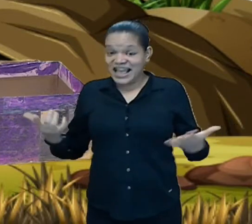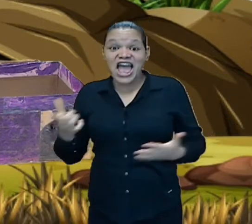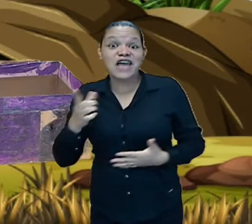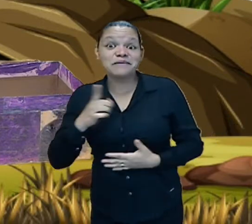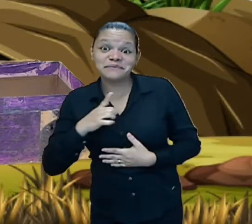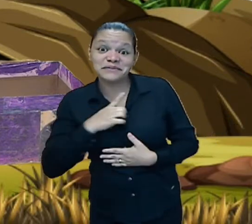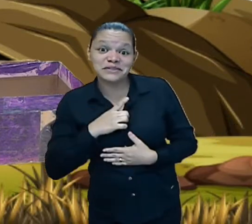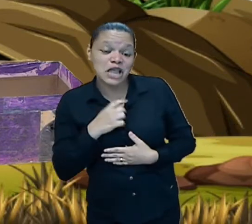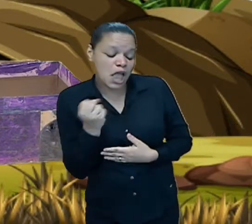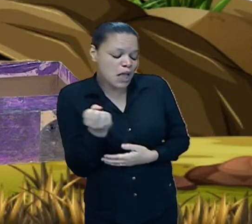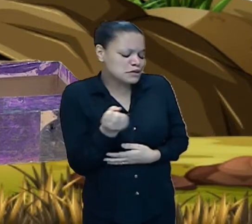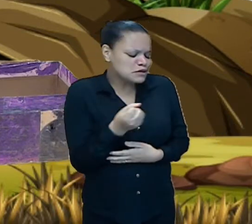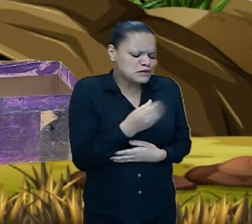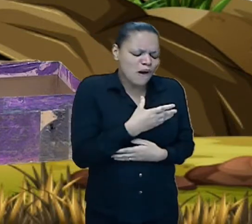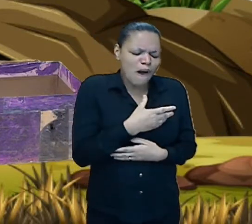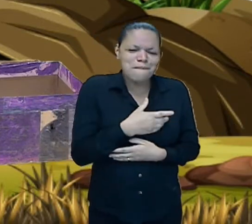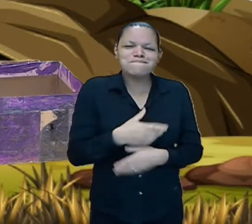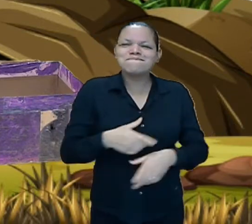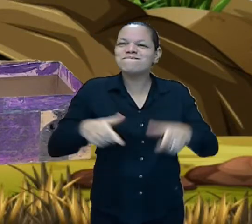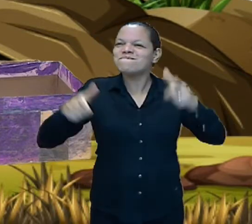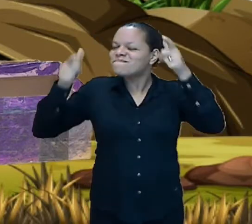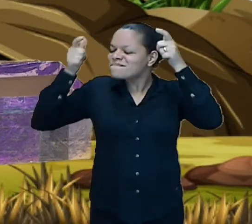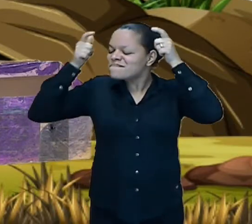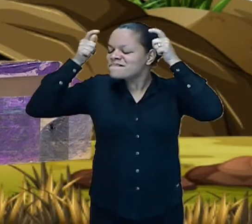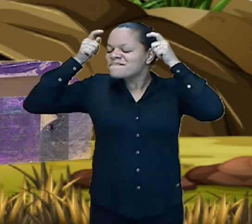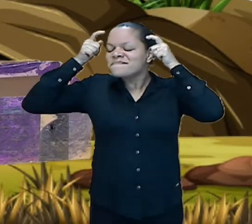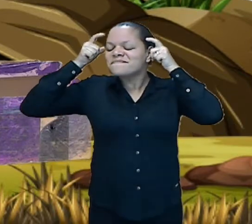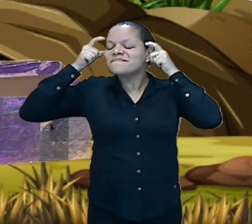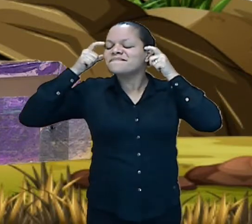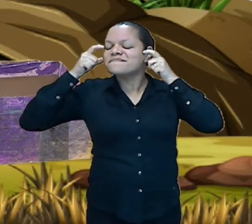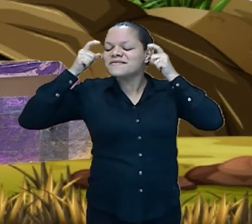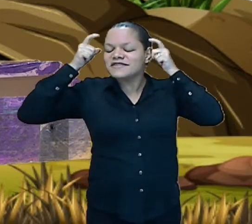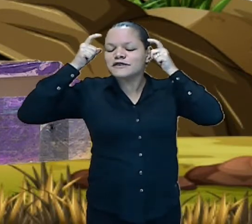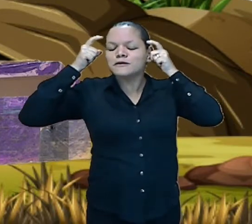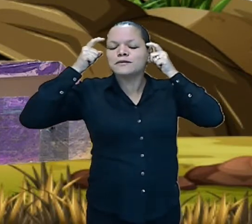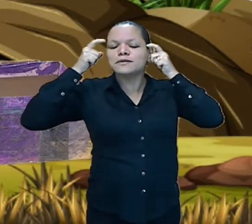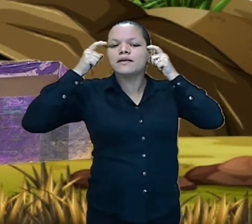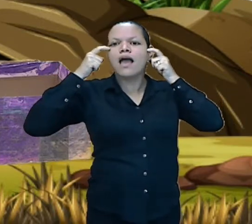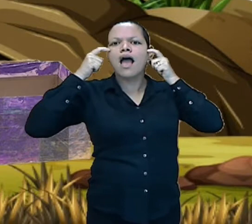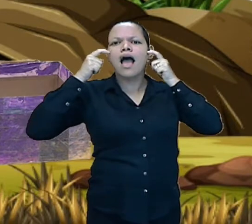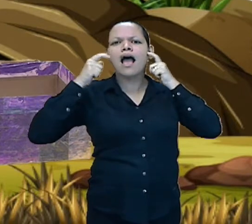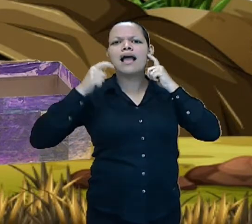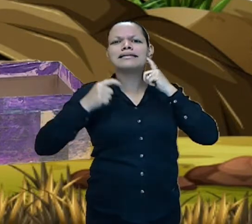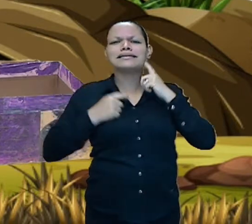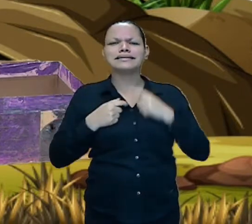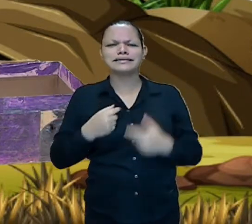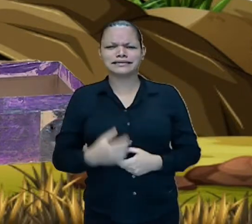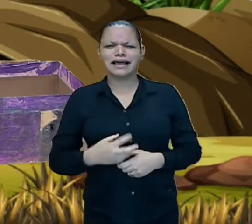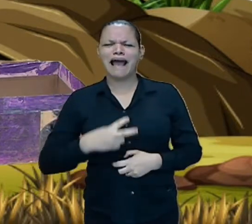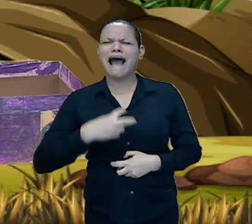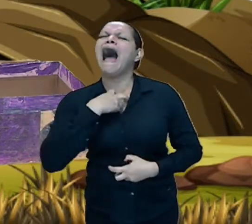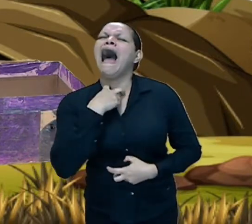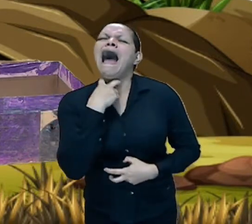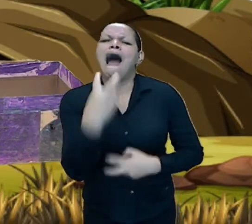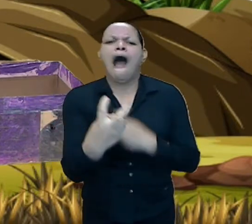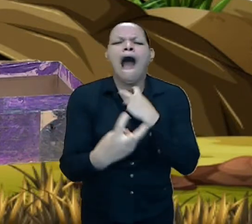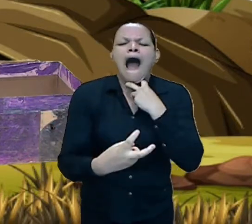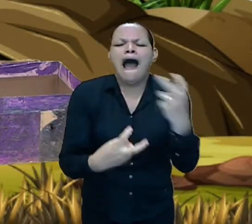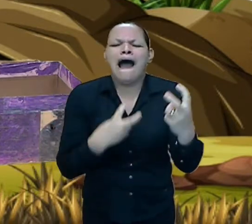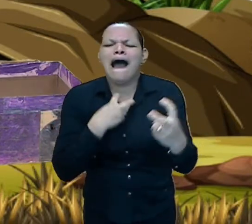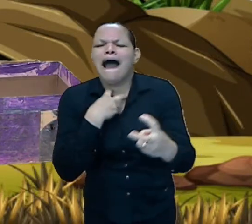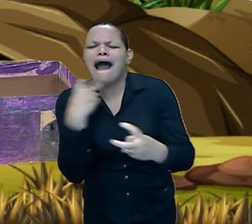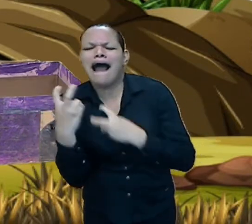uma princesa desesperada gritando socorro socorro